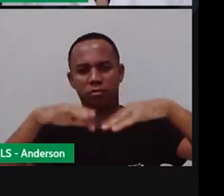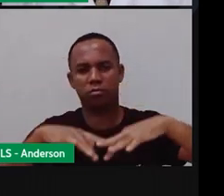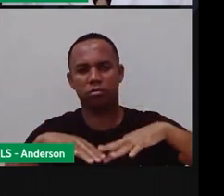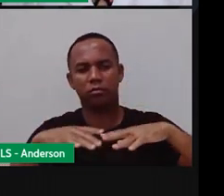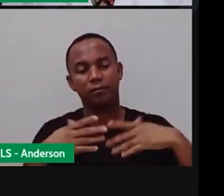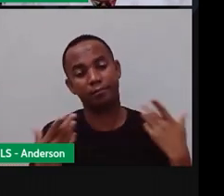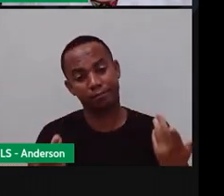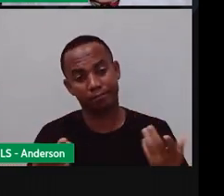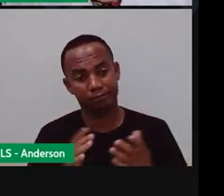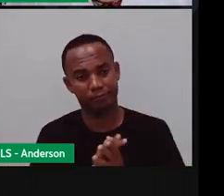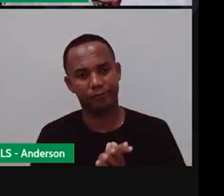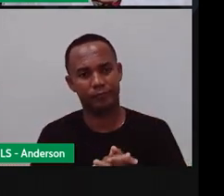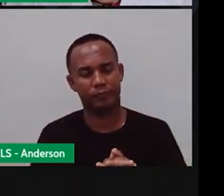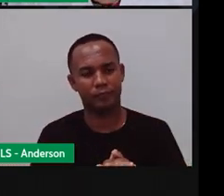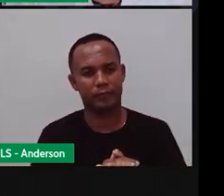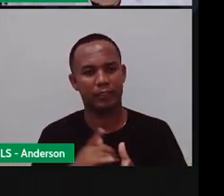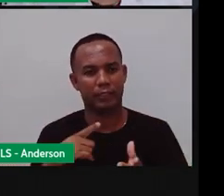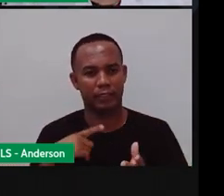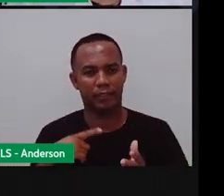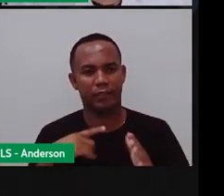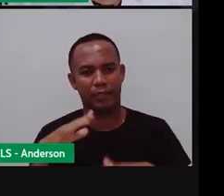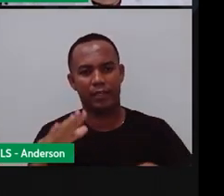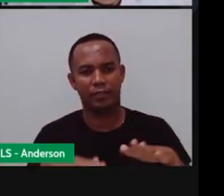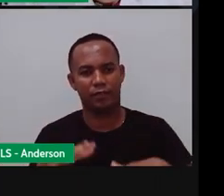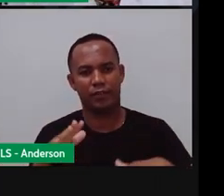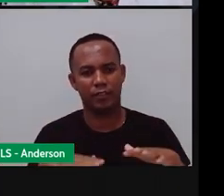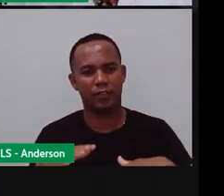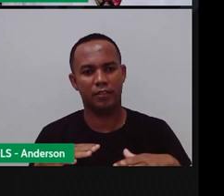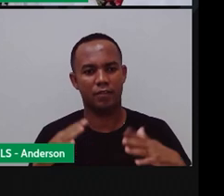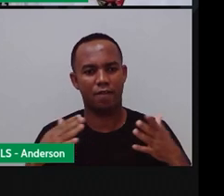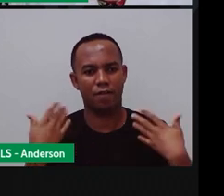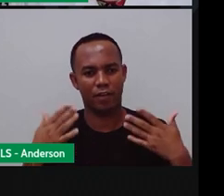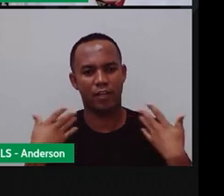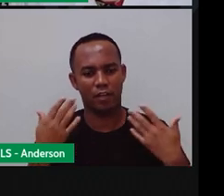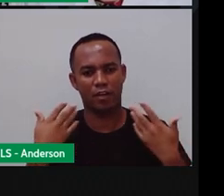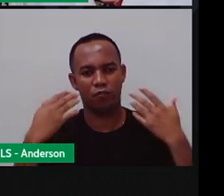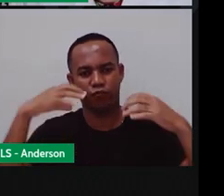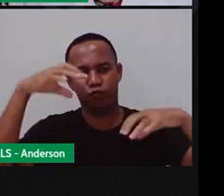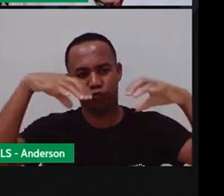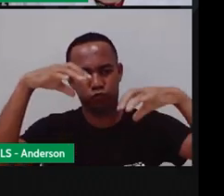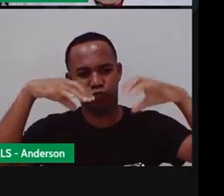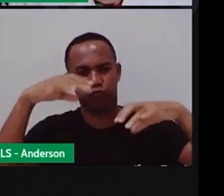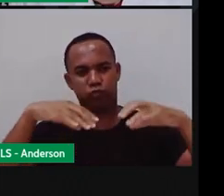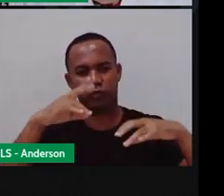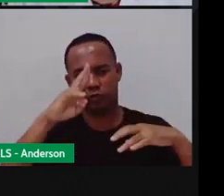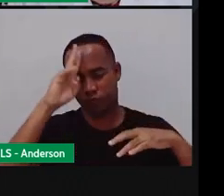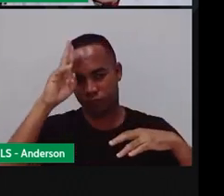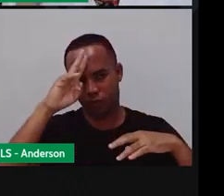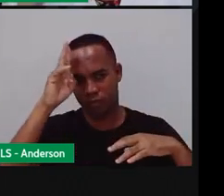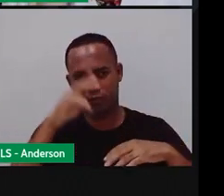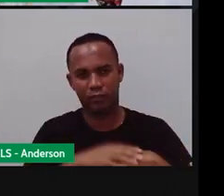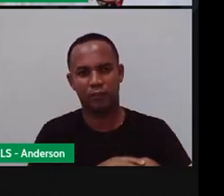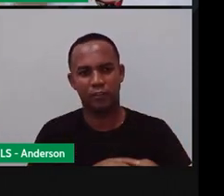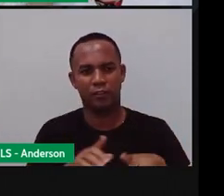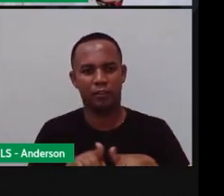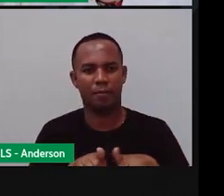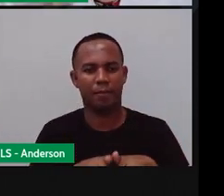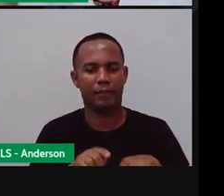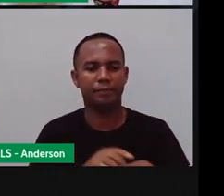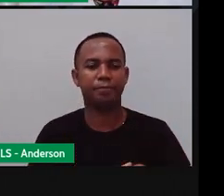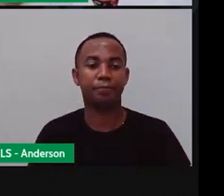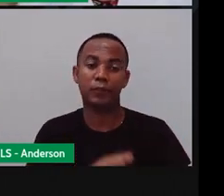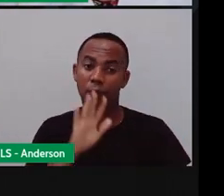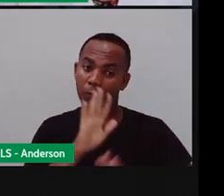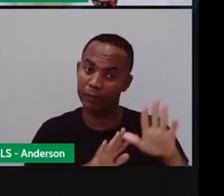que no verão a tem aquelas chuvas fortes que alagram tudo e que a Proja falou aqui várias vezes para não fazerem o que jogar lixo na